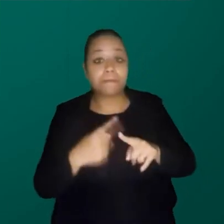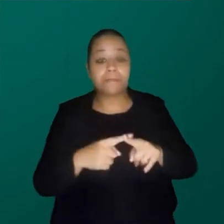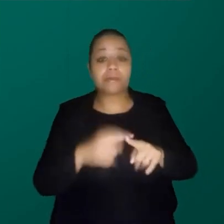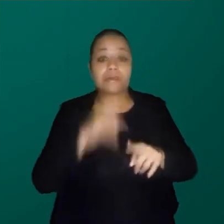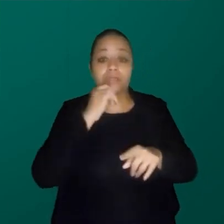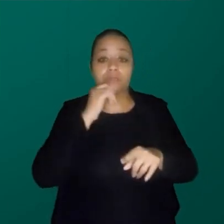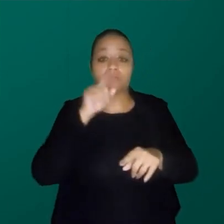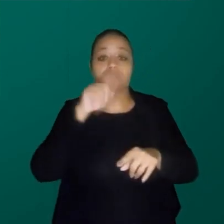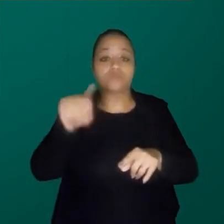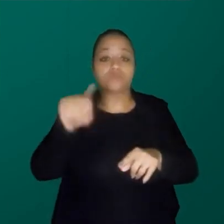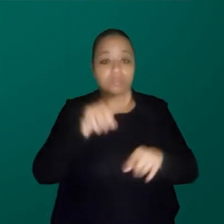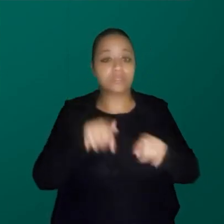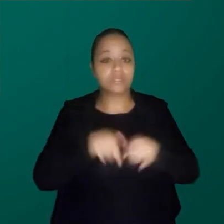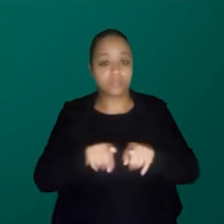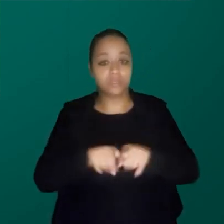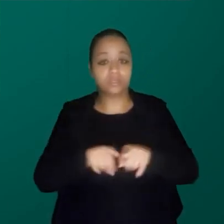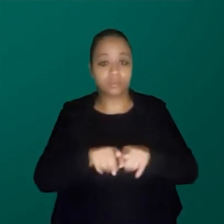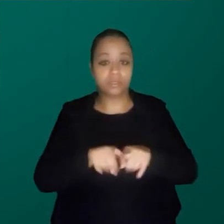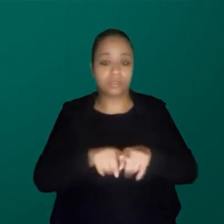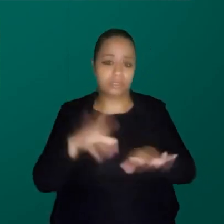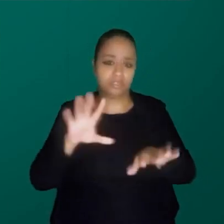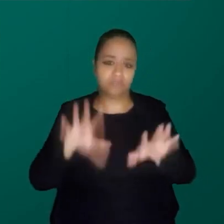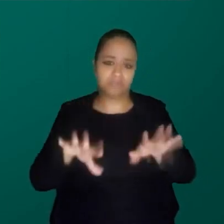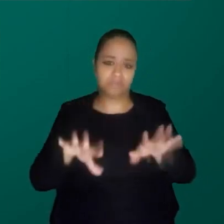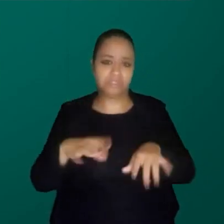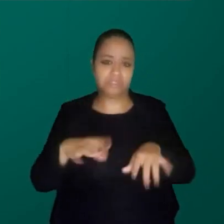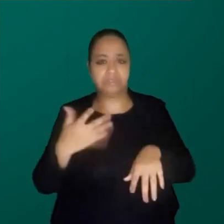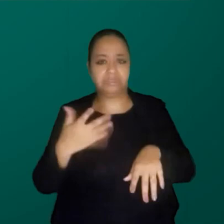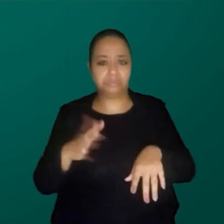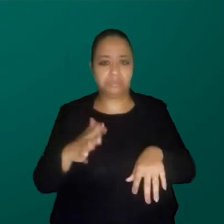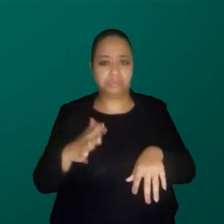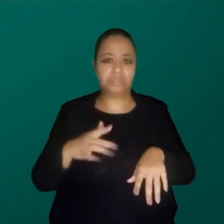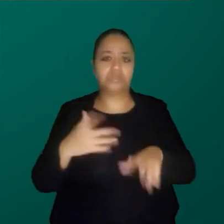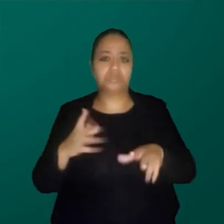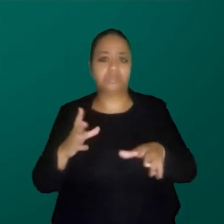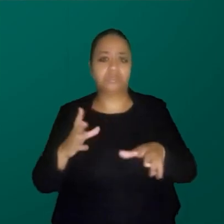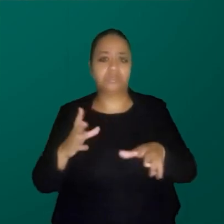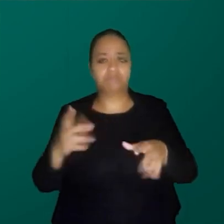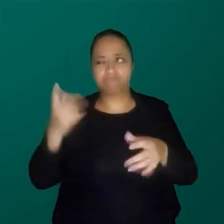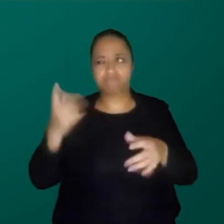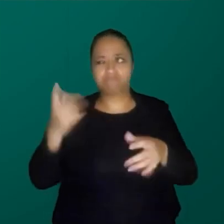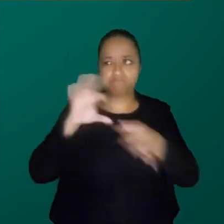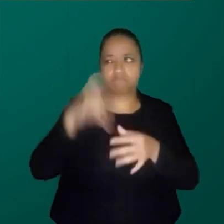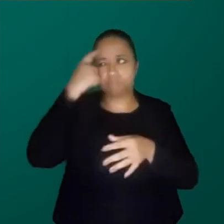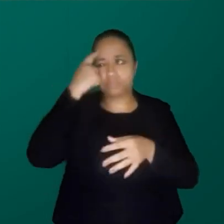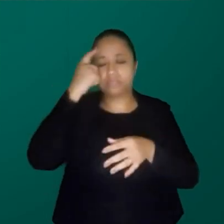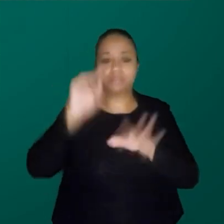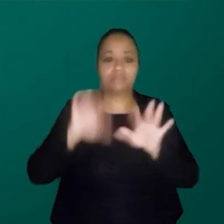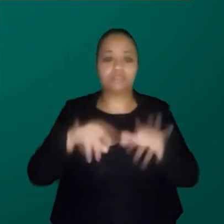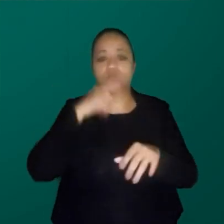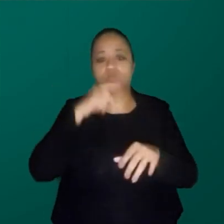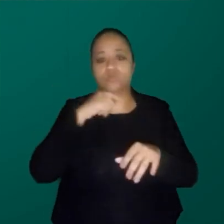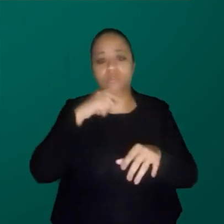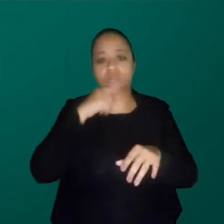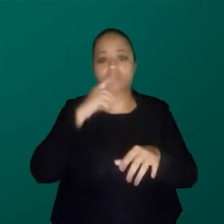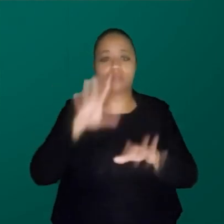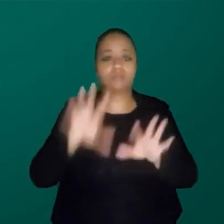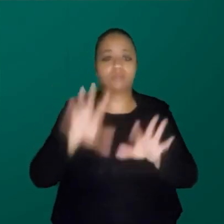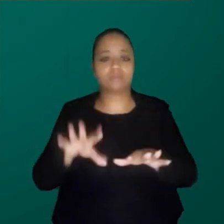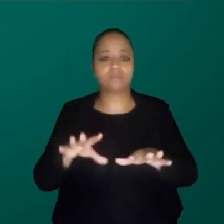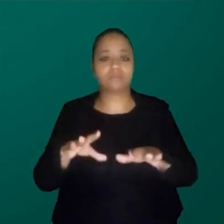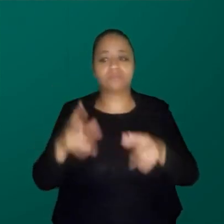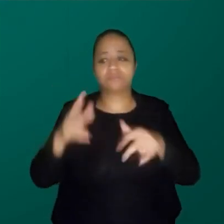assumir que vocês também têm mais ou menos essa mesma socialização que eu tive e que eles não concebem